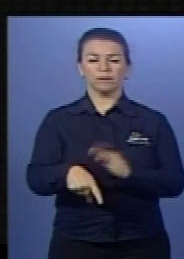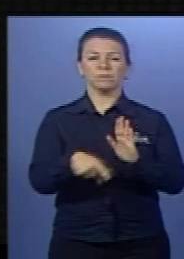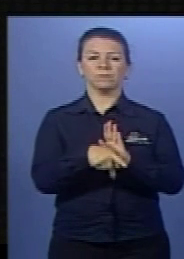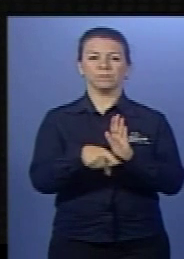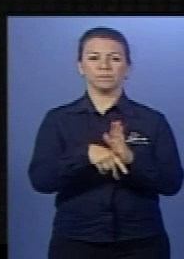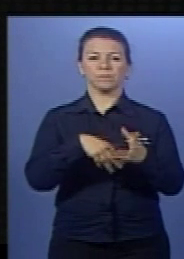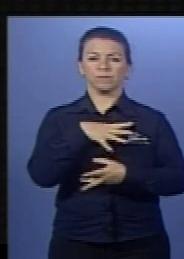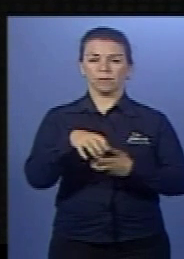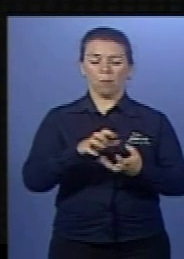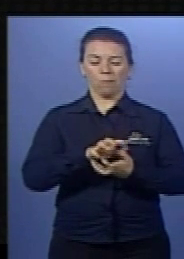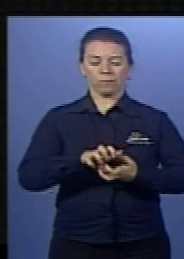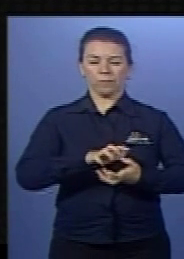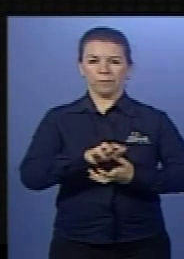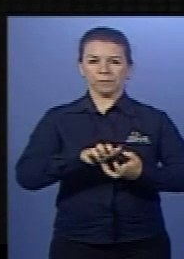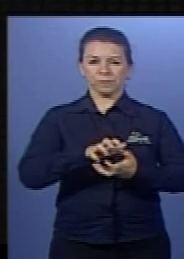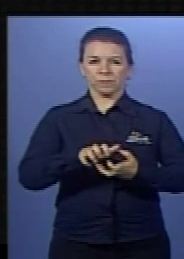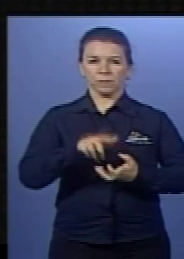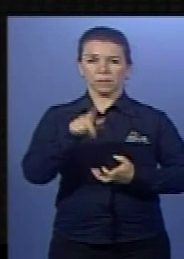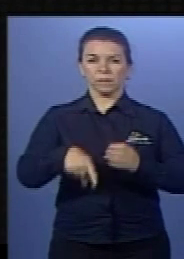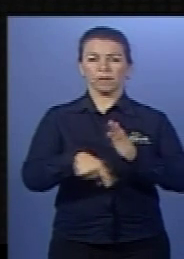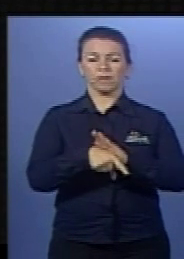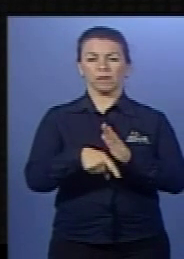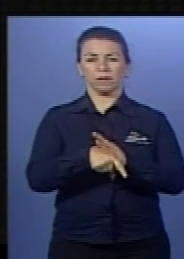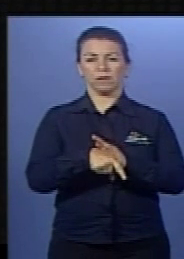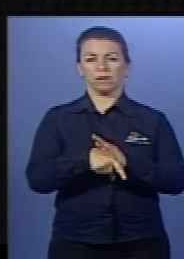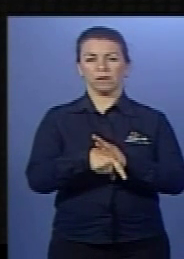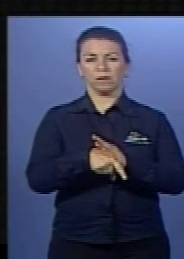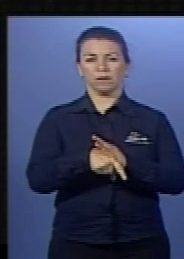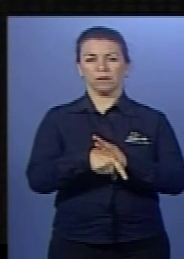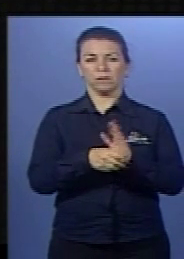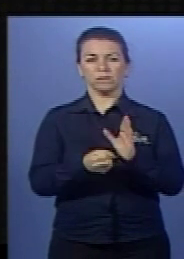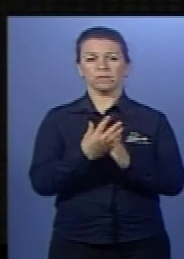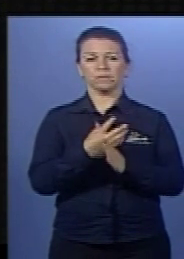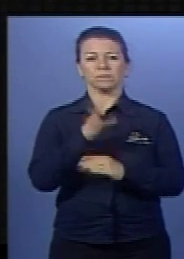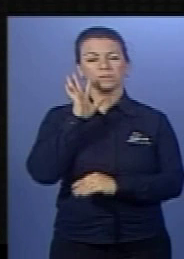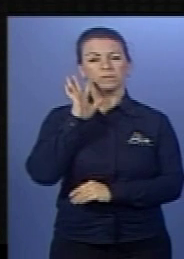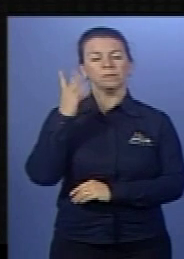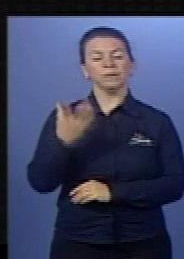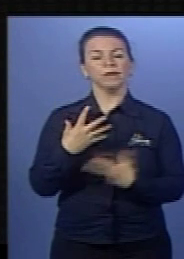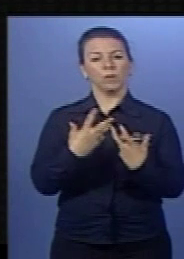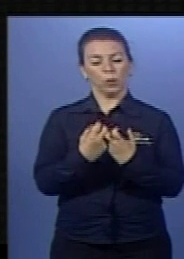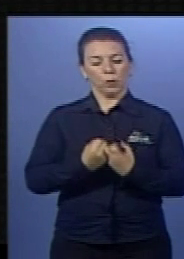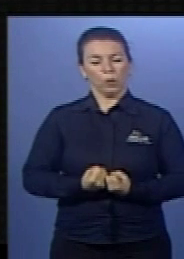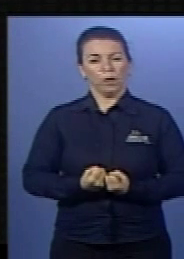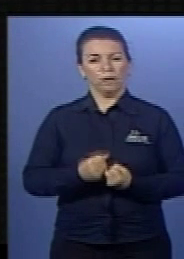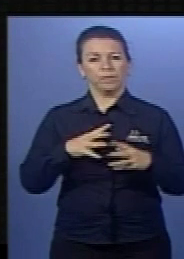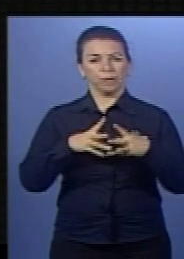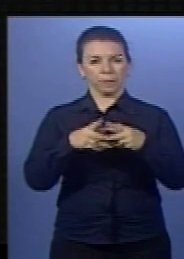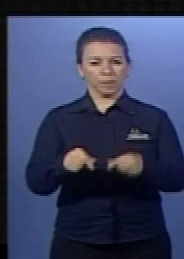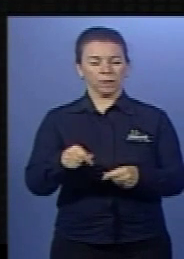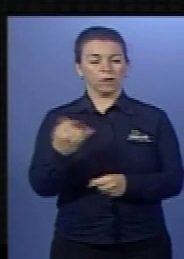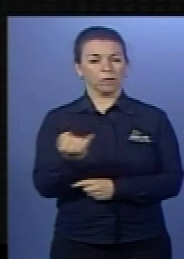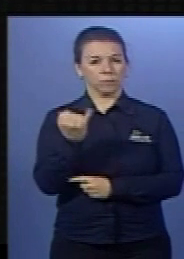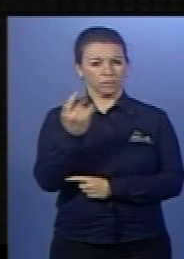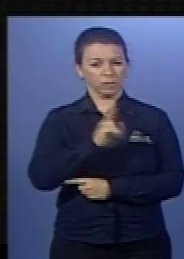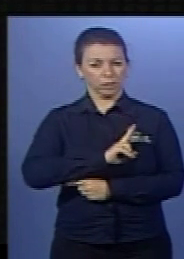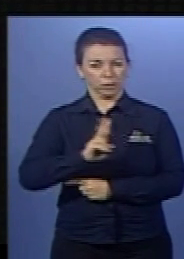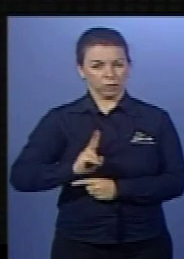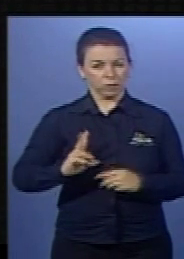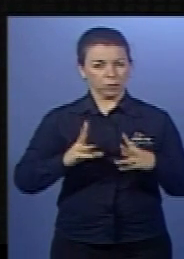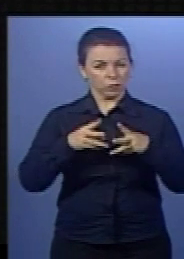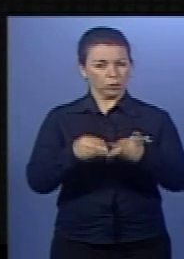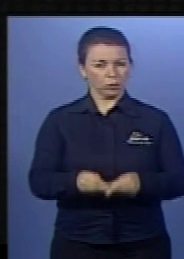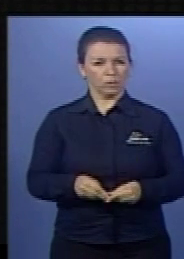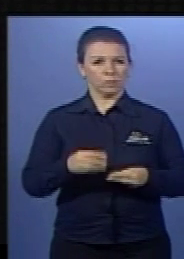fazer o processo da digestão, formando o quilo. O acontece daí? Ocorre a absorção dos nutrientes, no intestino